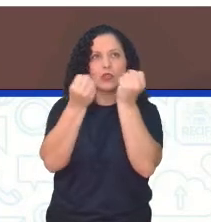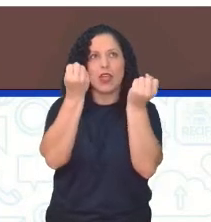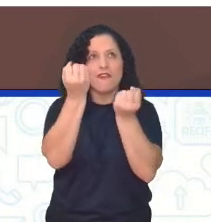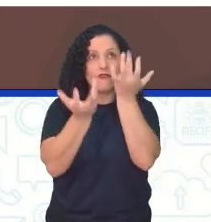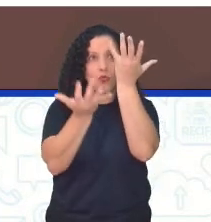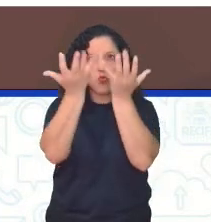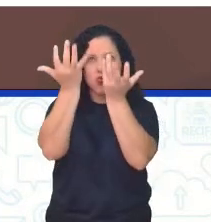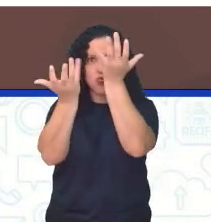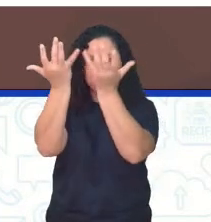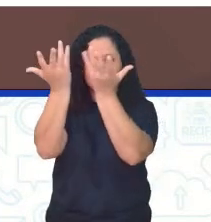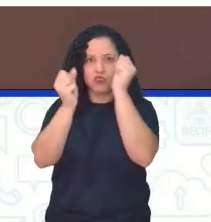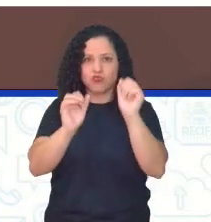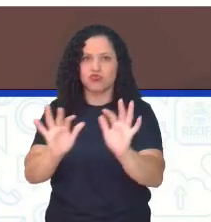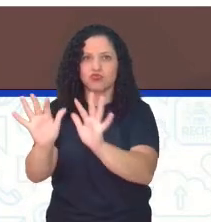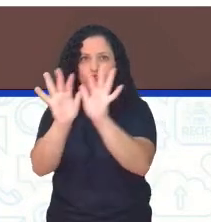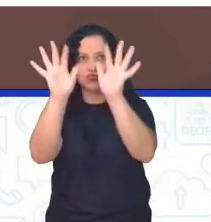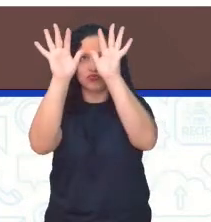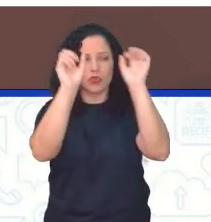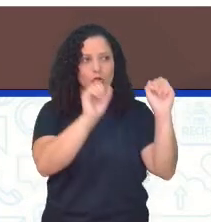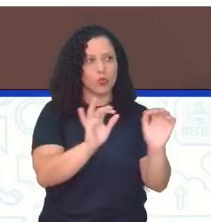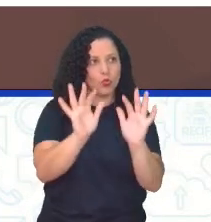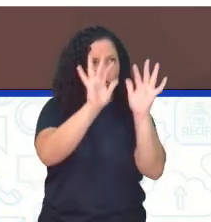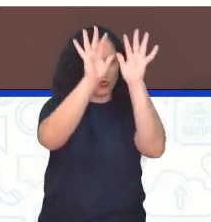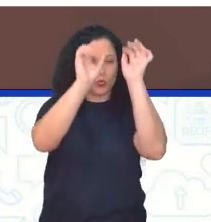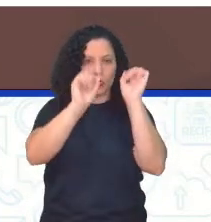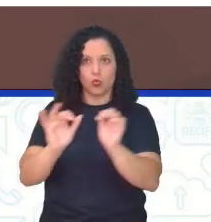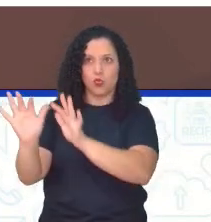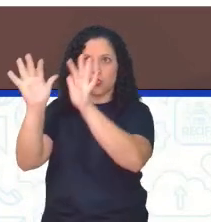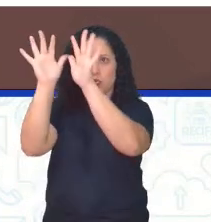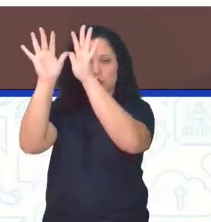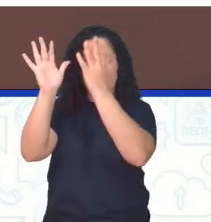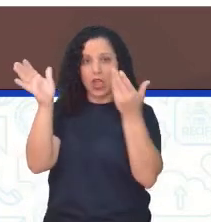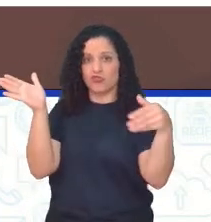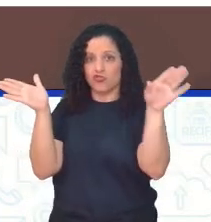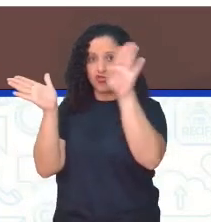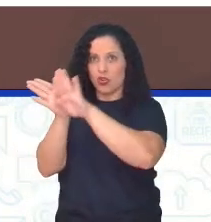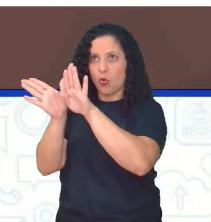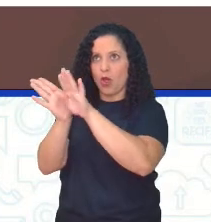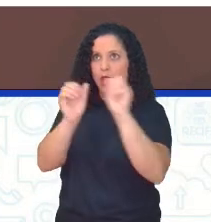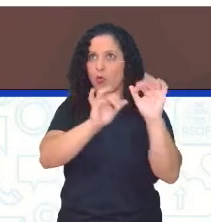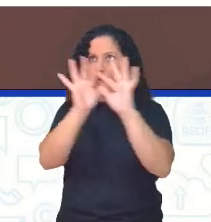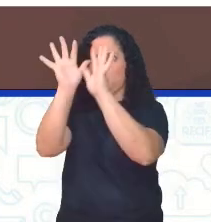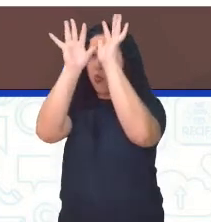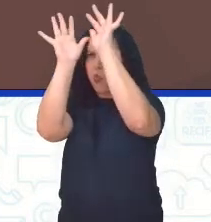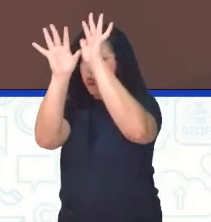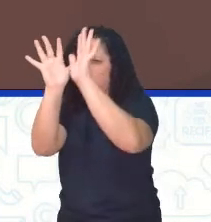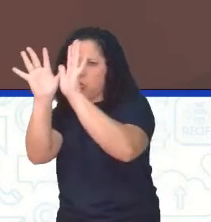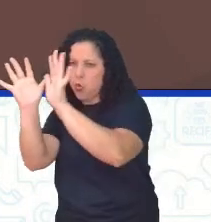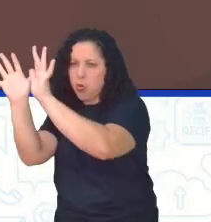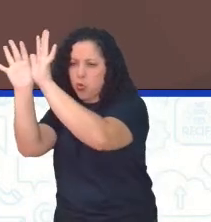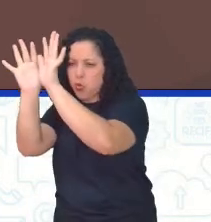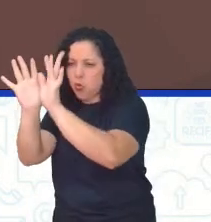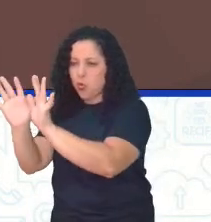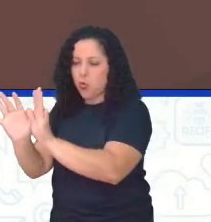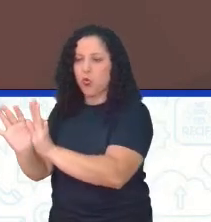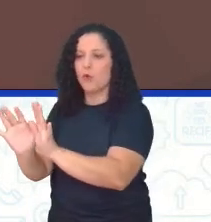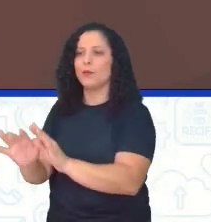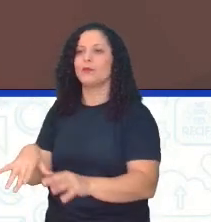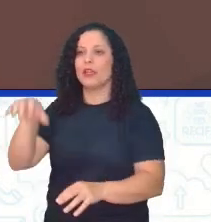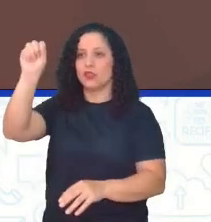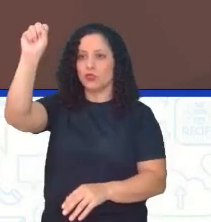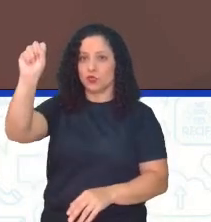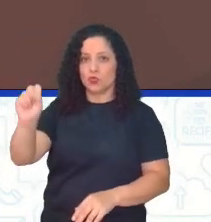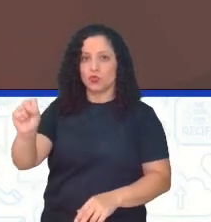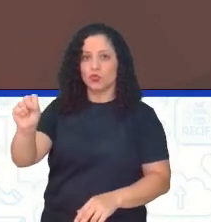tanta que chegou ao sudeste do país, né? E fez isso aqui, ó. Mudou.